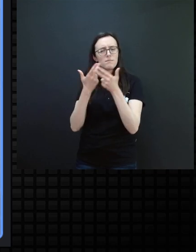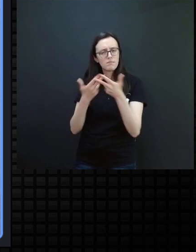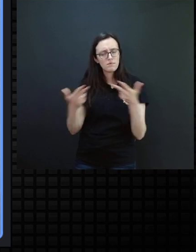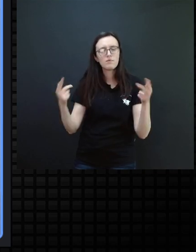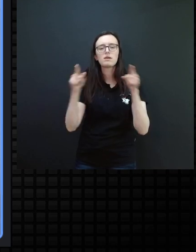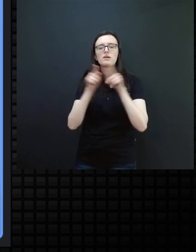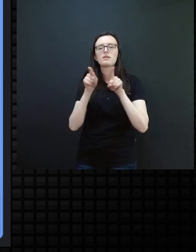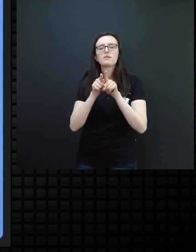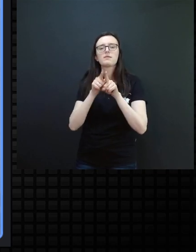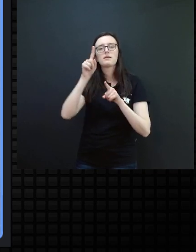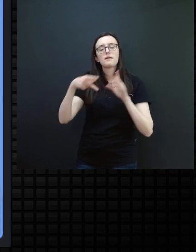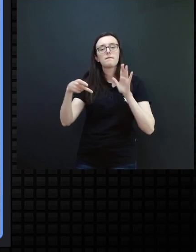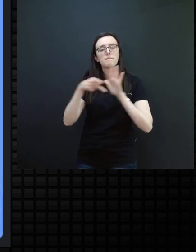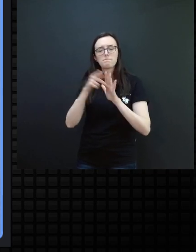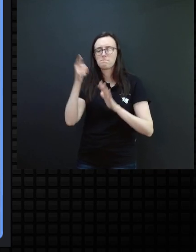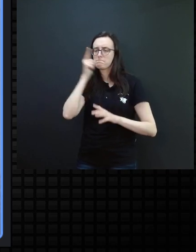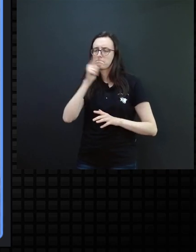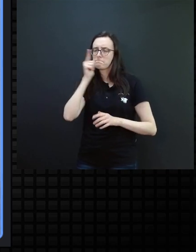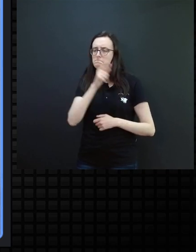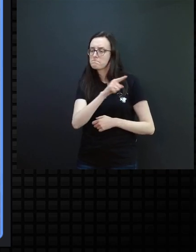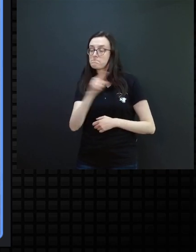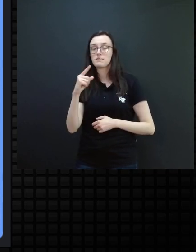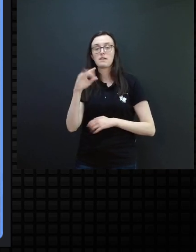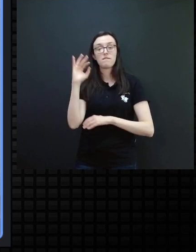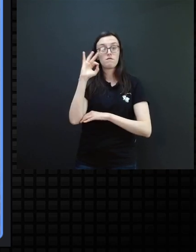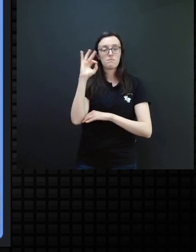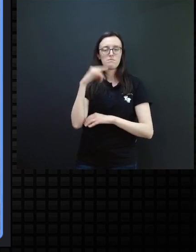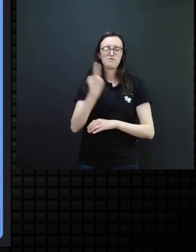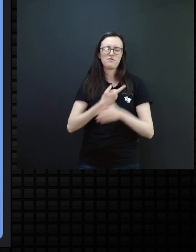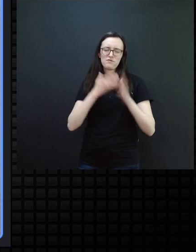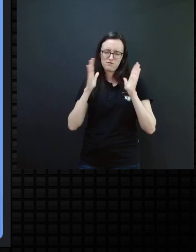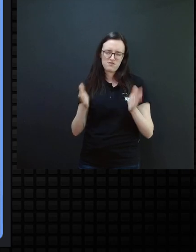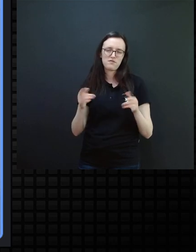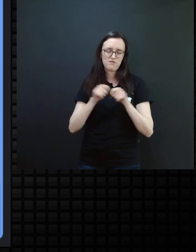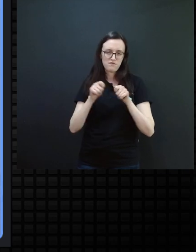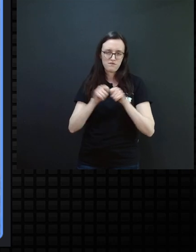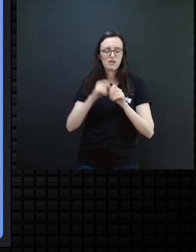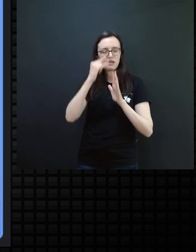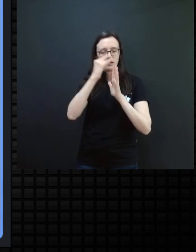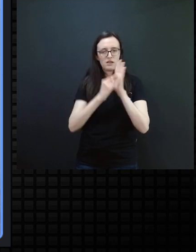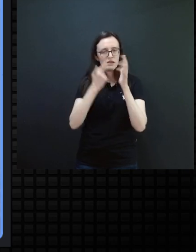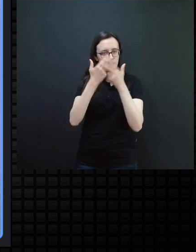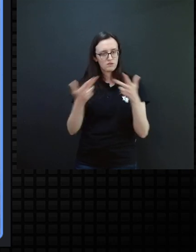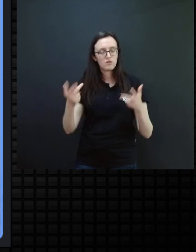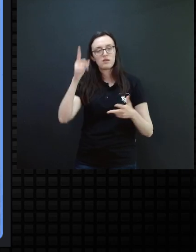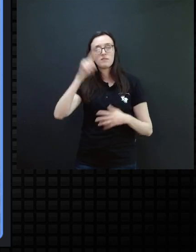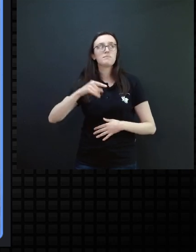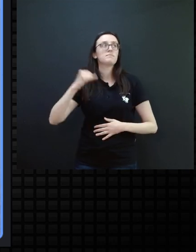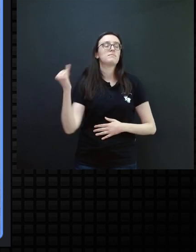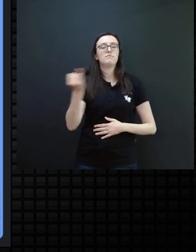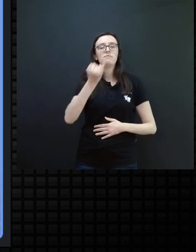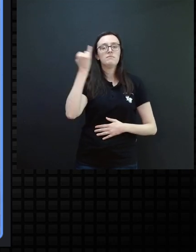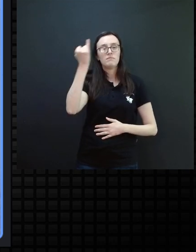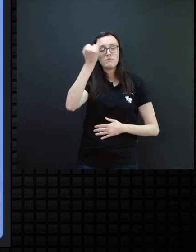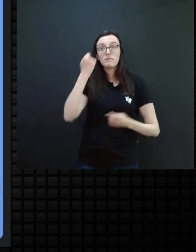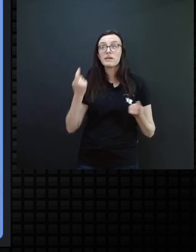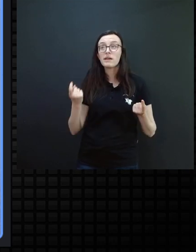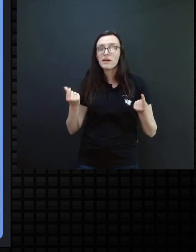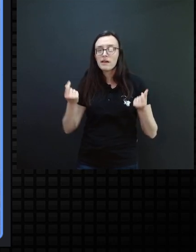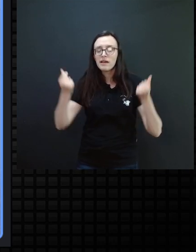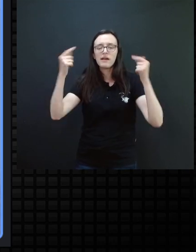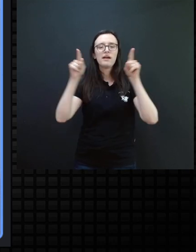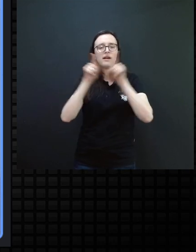além, né, da finalização do formal que nós fazemos, né, da nossa documentação, que é tão importante, tão rica,